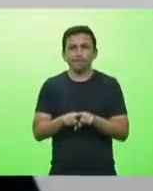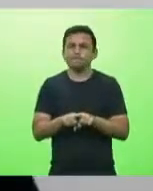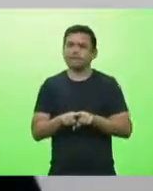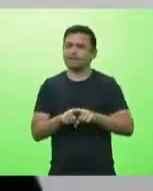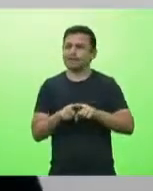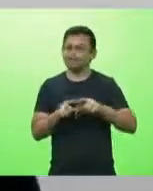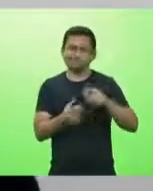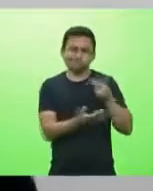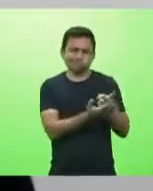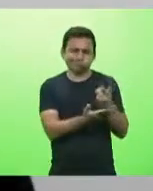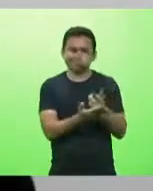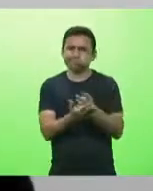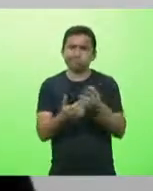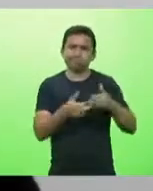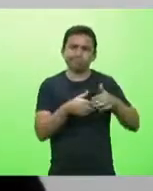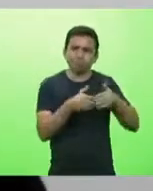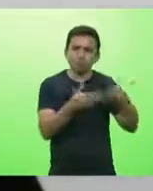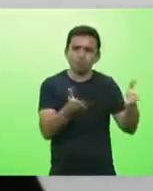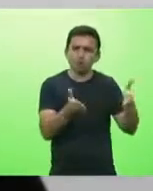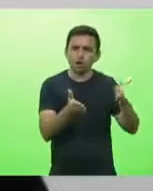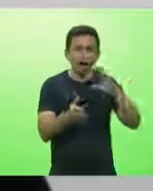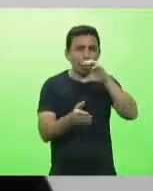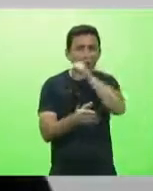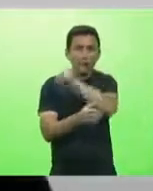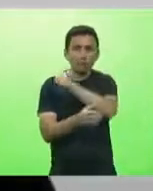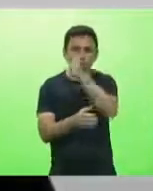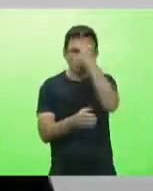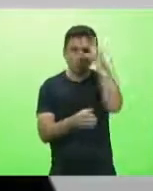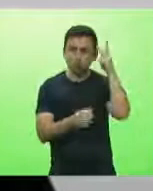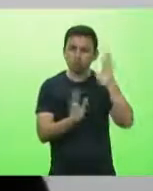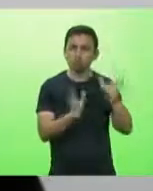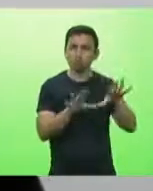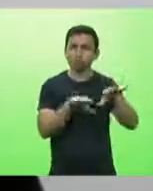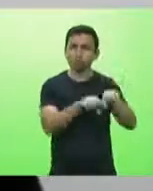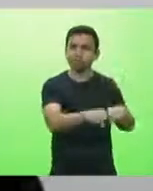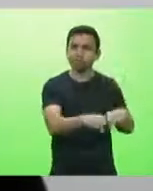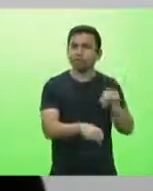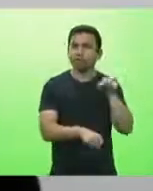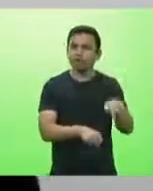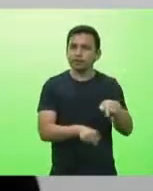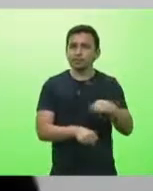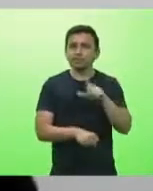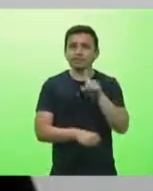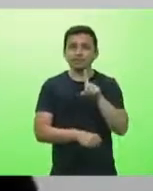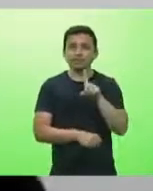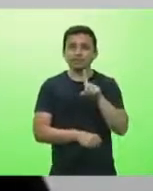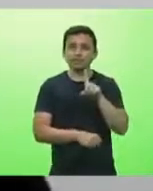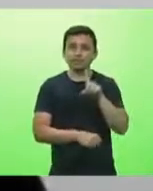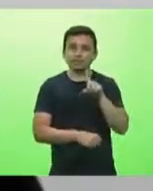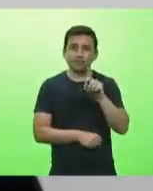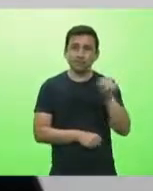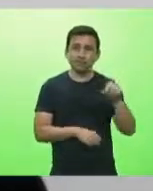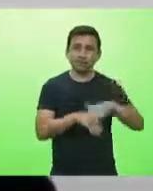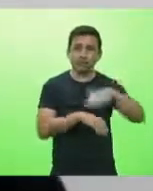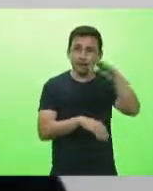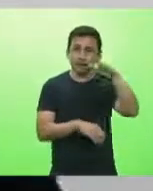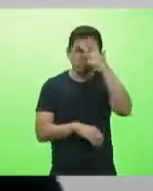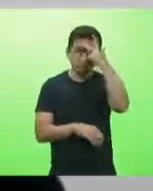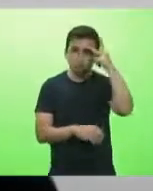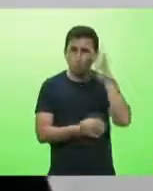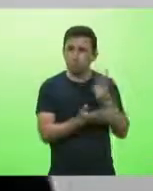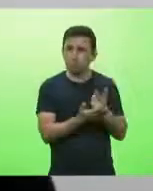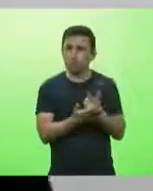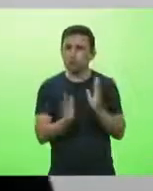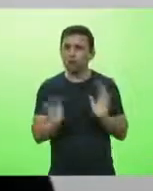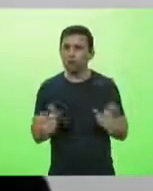imediatamente foram preenchidos mais de cento e poucos pacientes estão internados e cerca